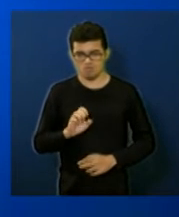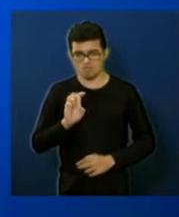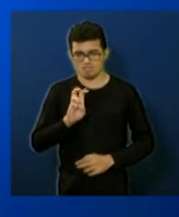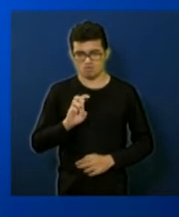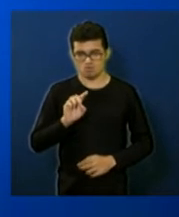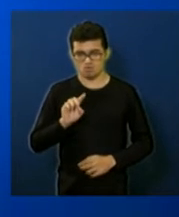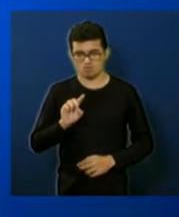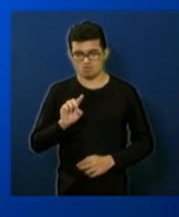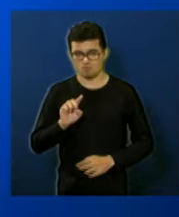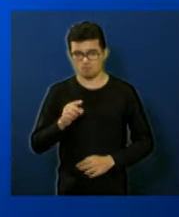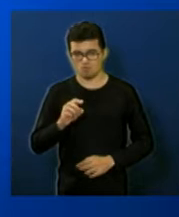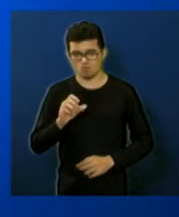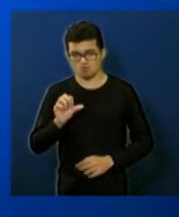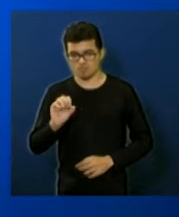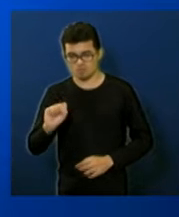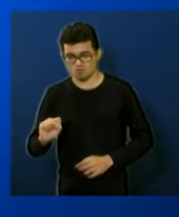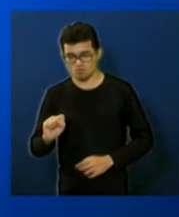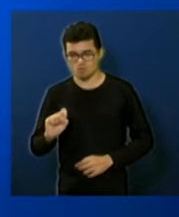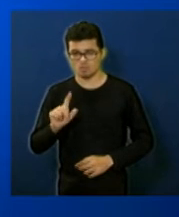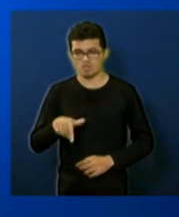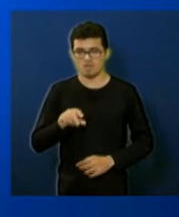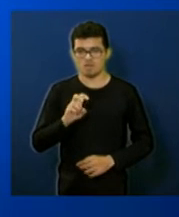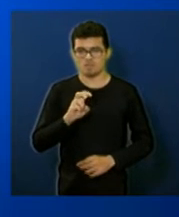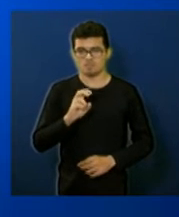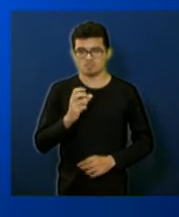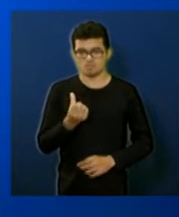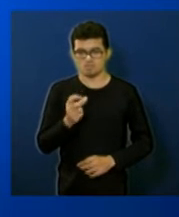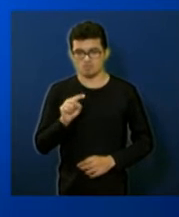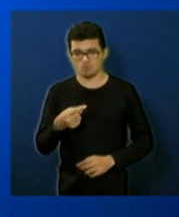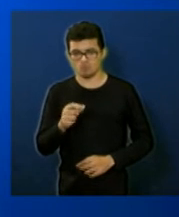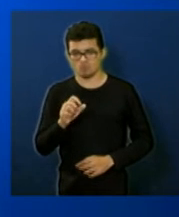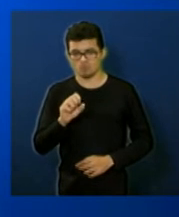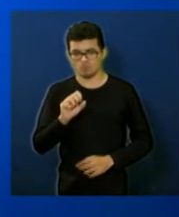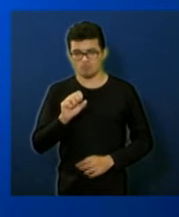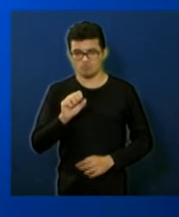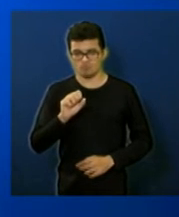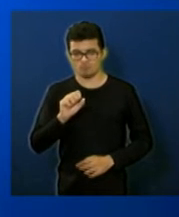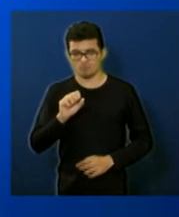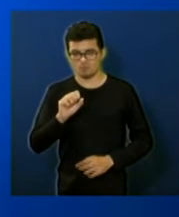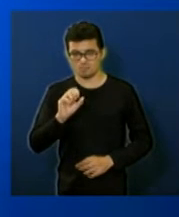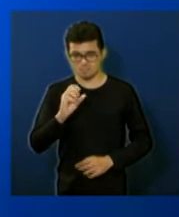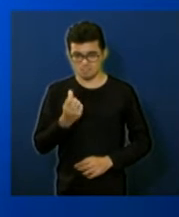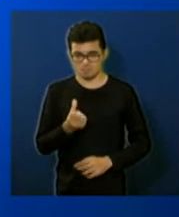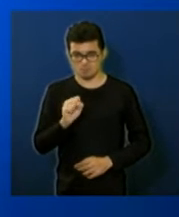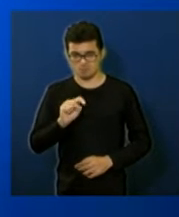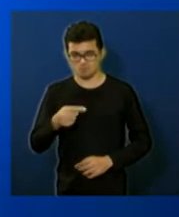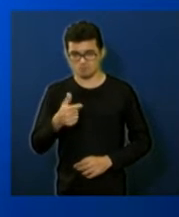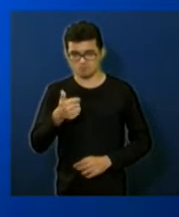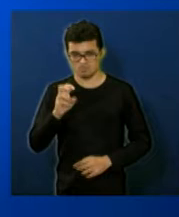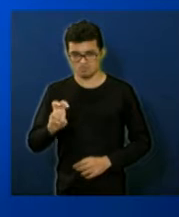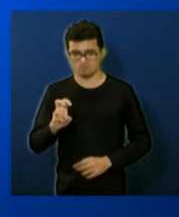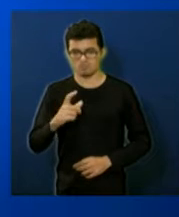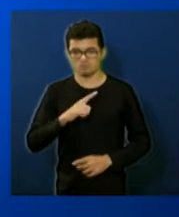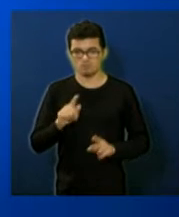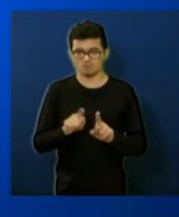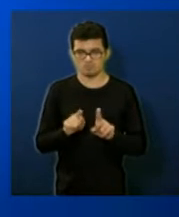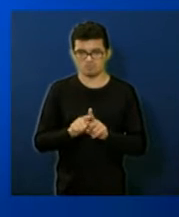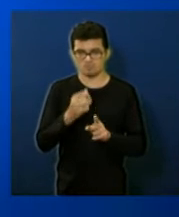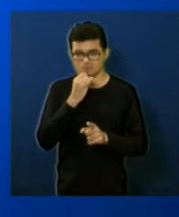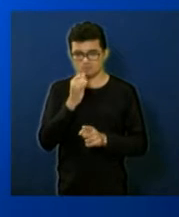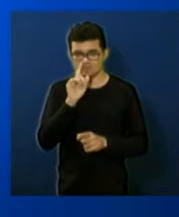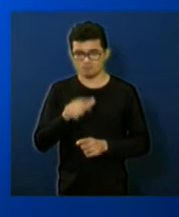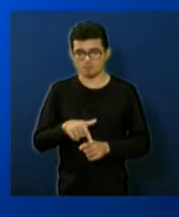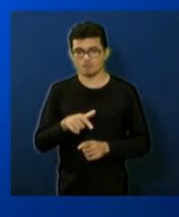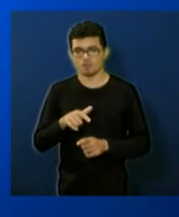representando 68,15% das despesas de capital obras e instalações com recurso estadual do FEIDRO que eu já